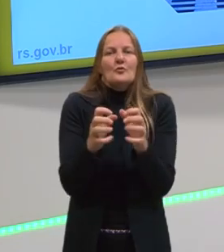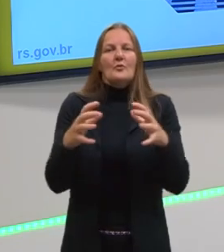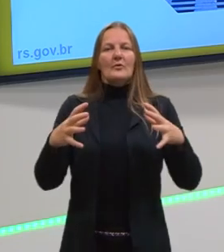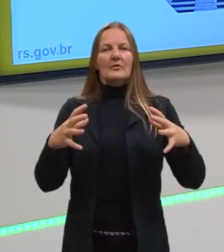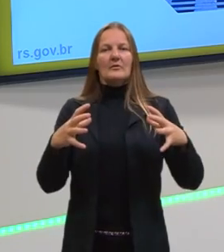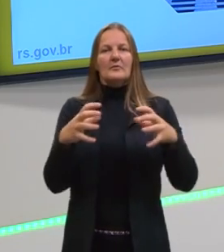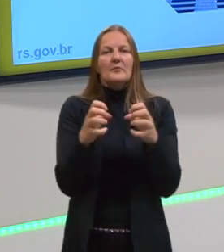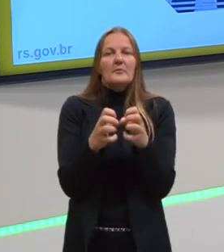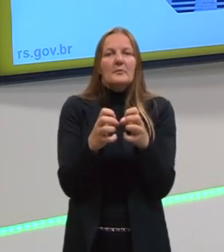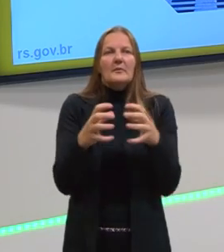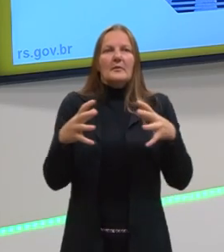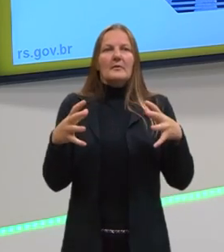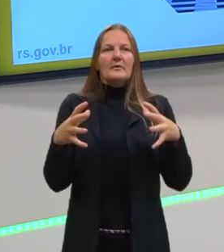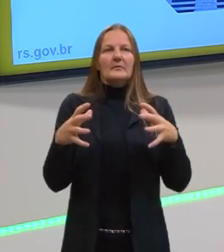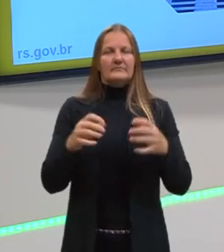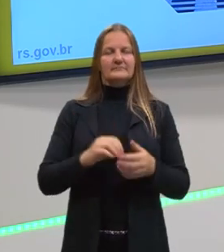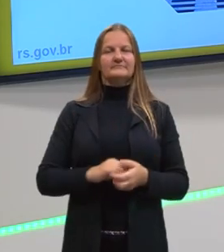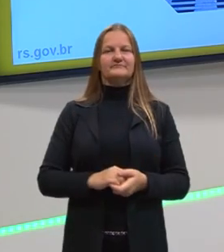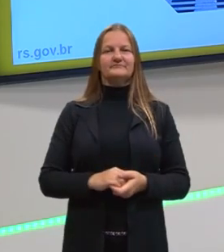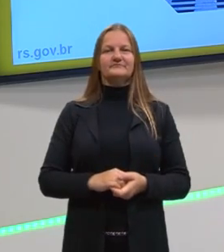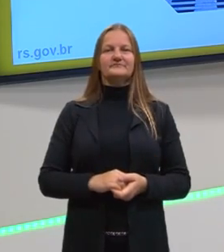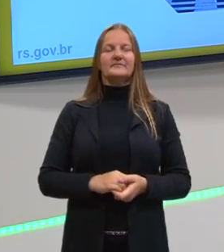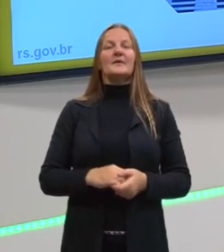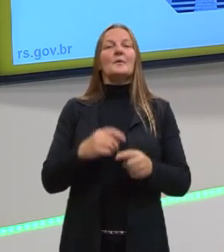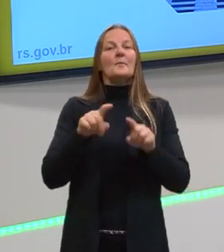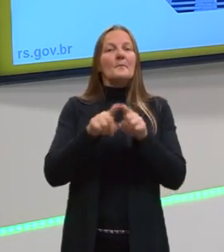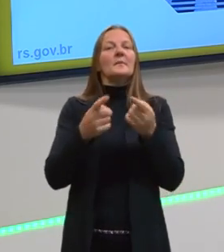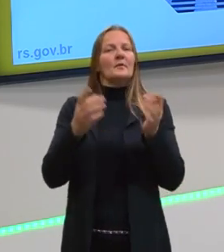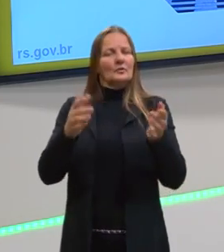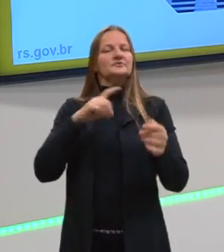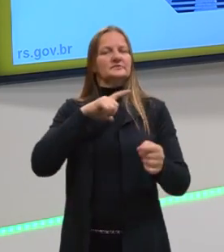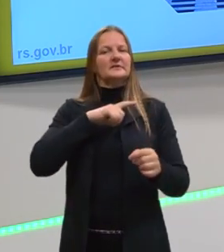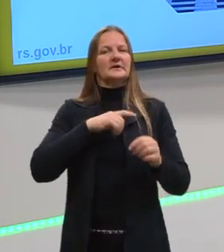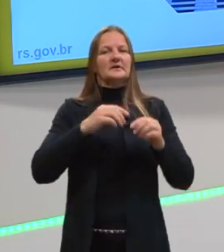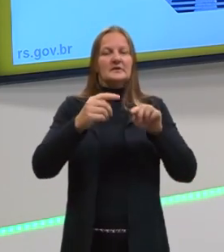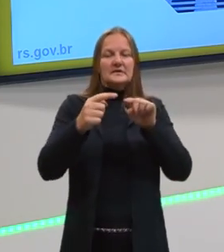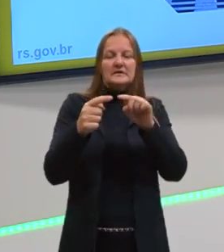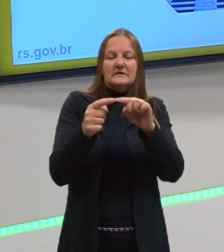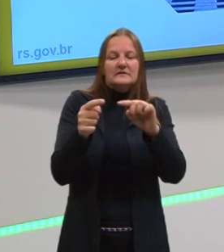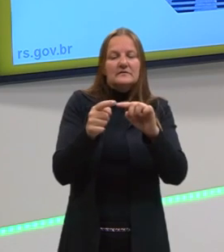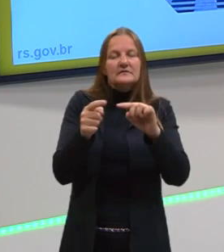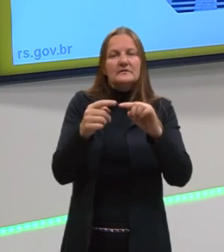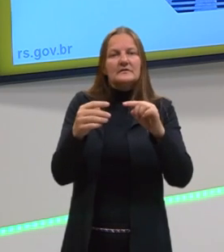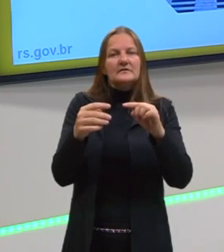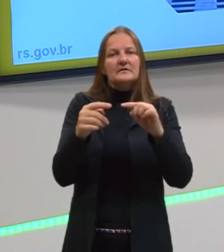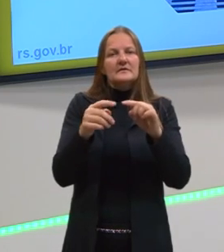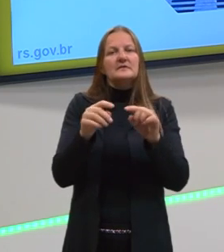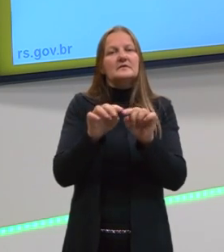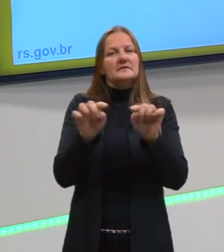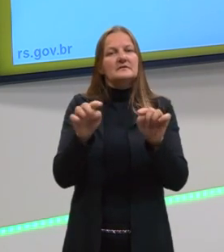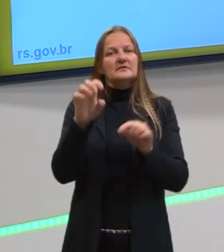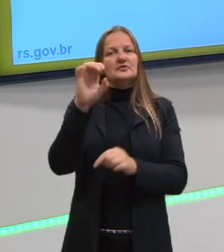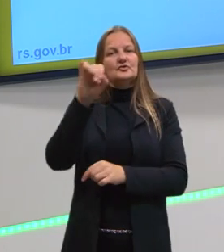posteriormente. Mas hoje em dia, gente já tem essas juntas também nos trilhos.